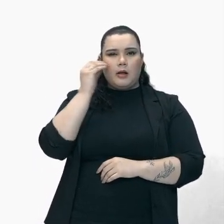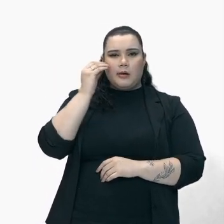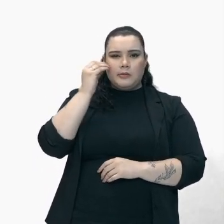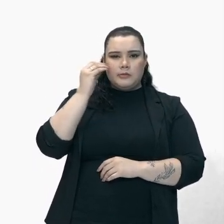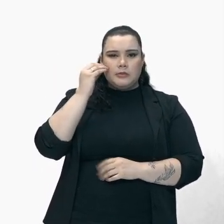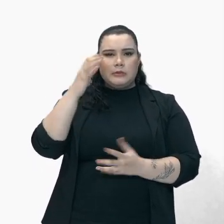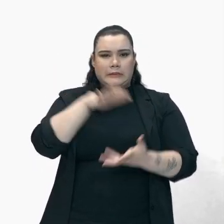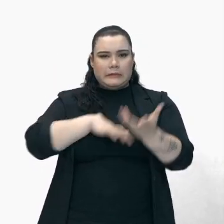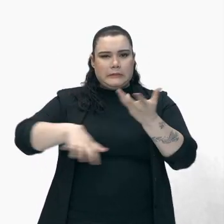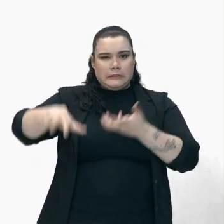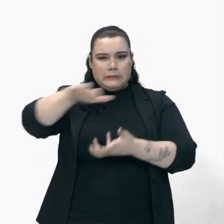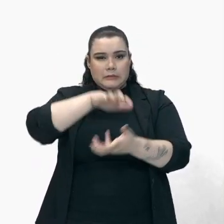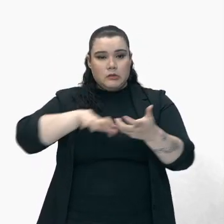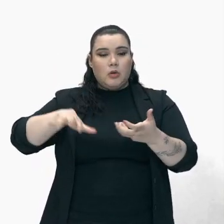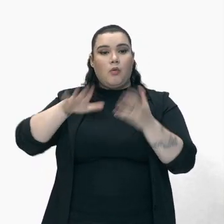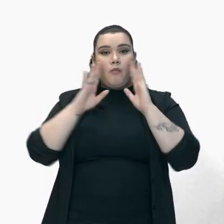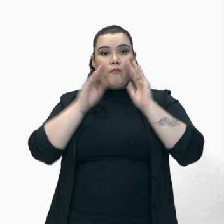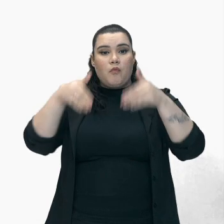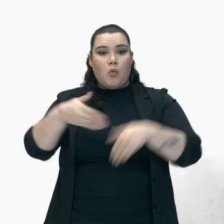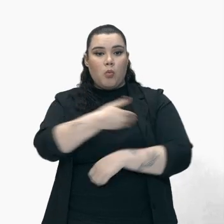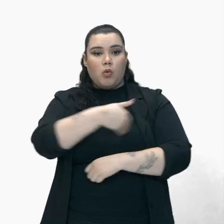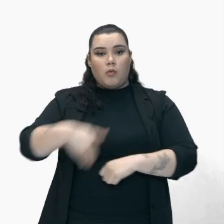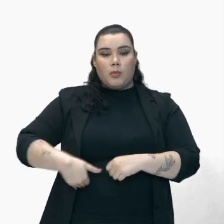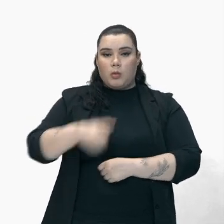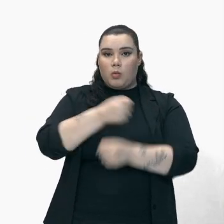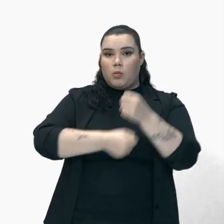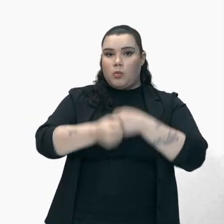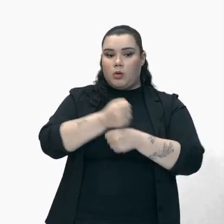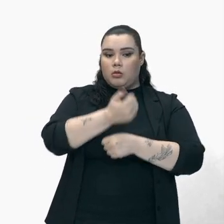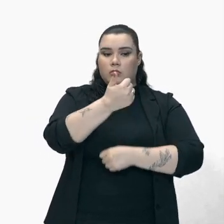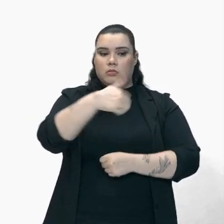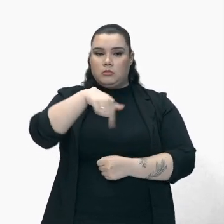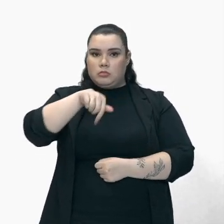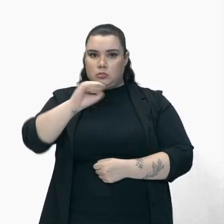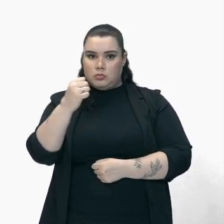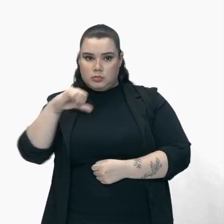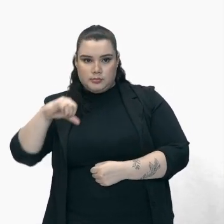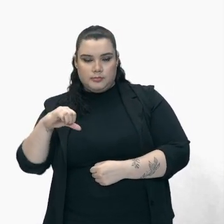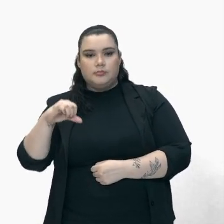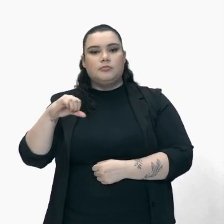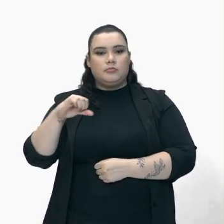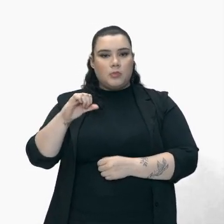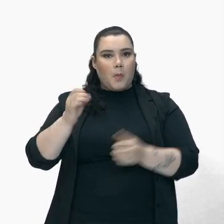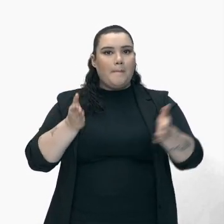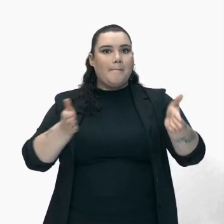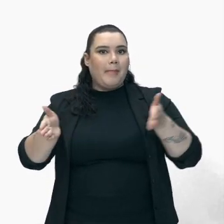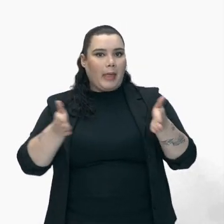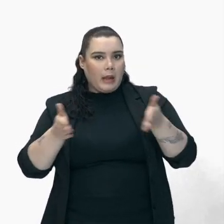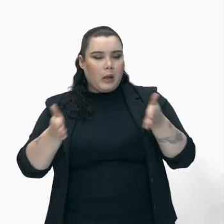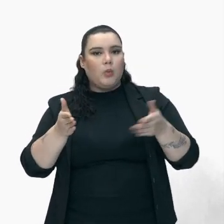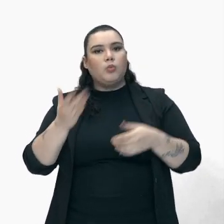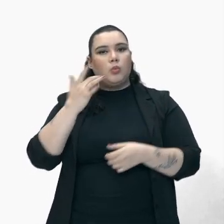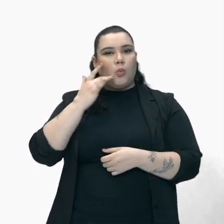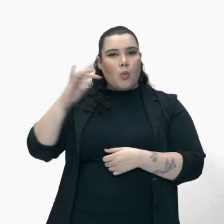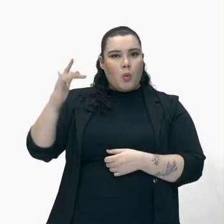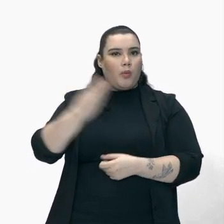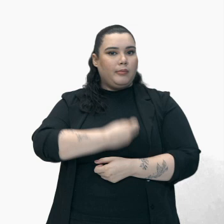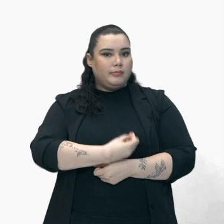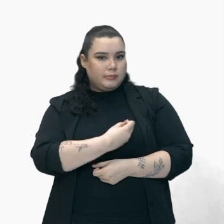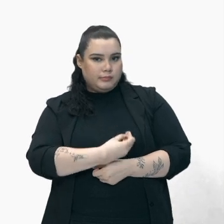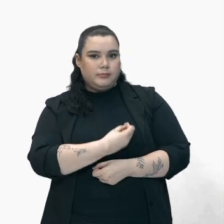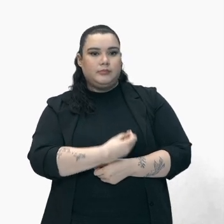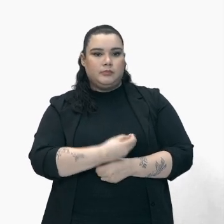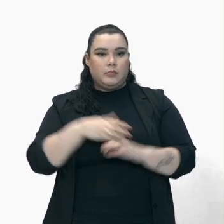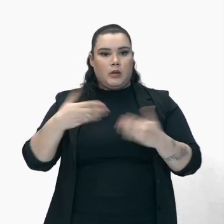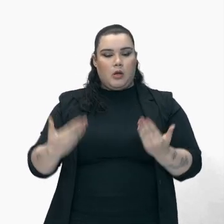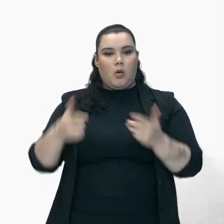De revolta Abordada Pelo governo Em 1789 Em pleno Cigo do ouro Na então